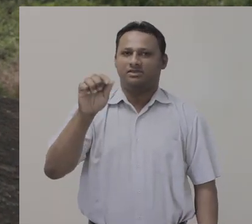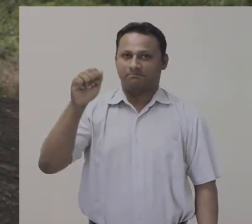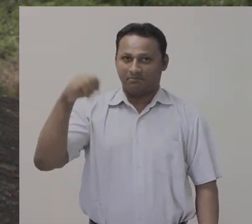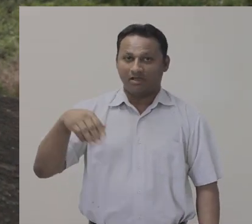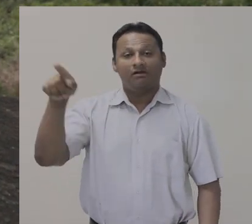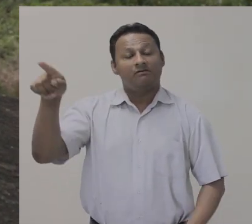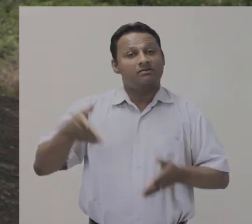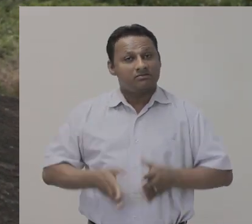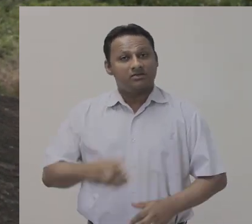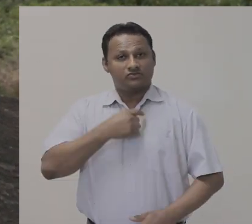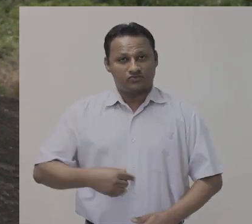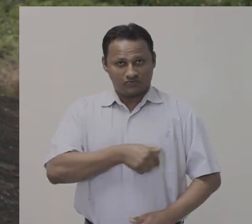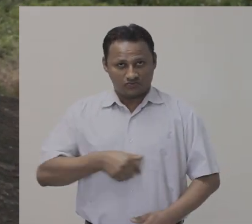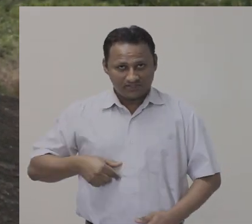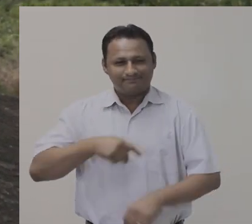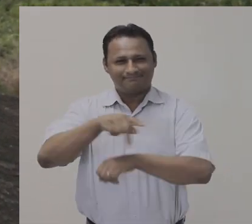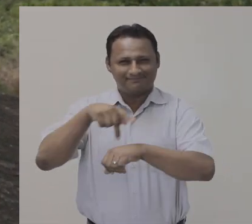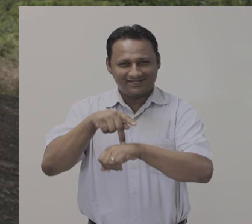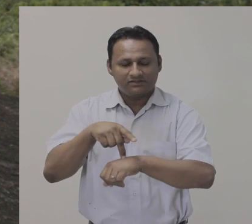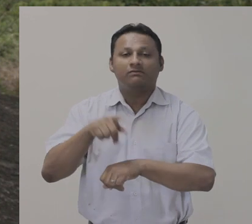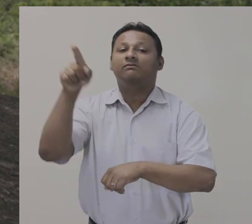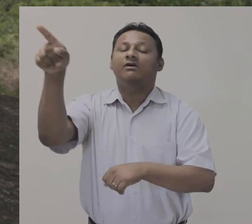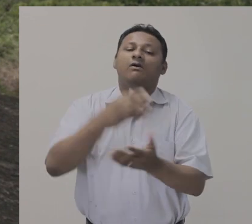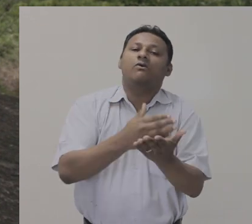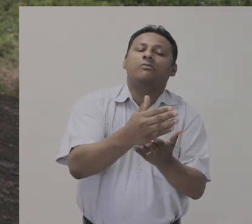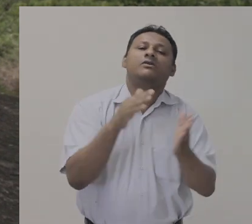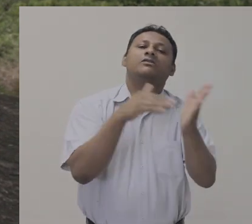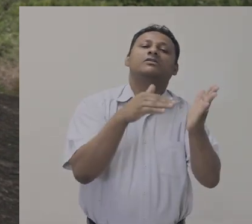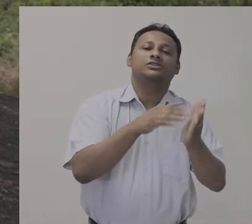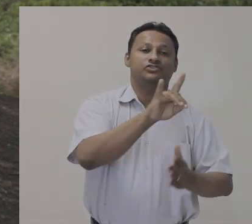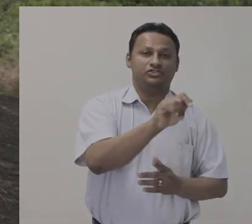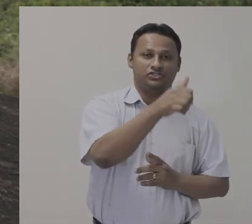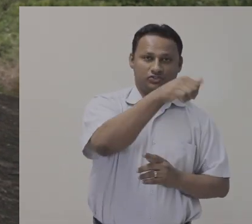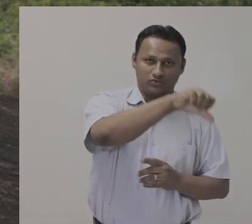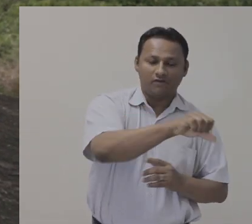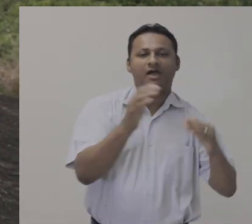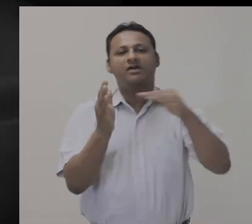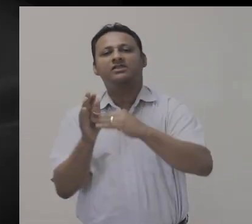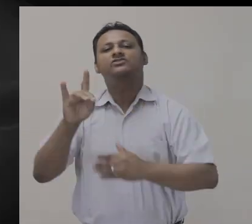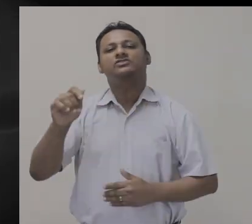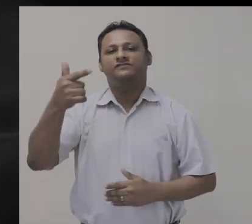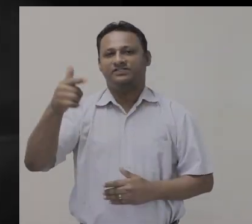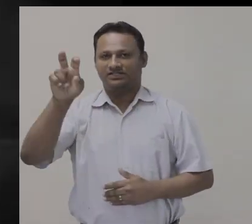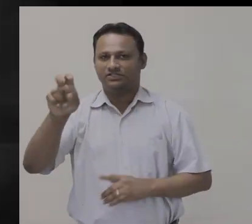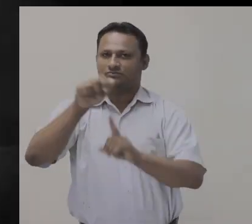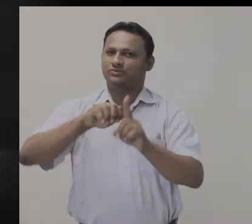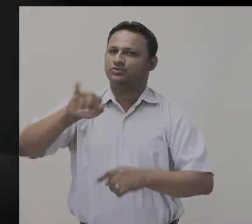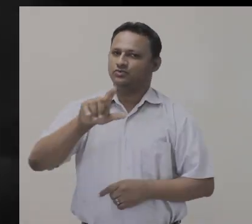Embaixada da Suécia no Brasil, começou no último dia 19 e vai até a próxima quarta-feira, dia 25 de julho.